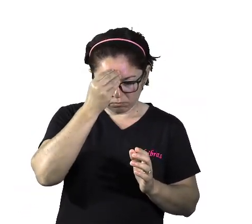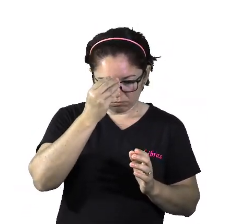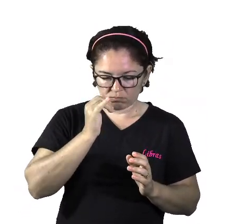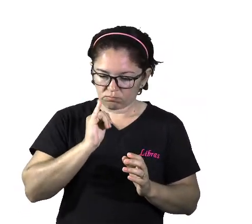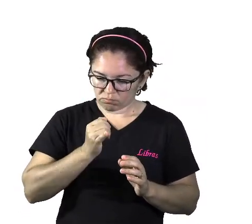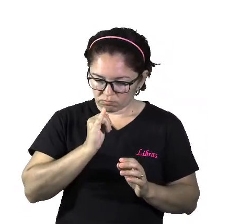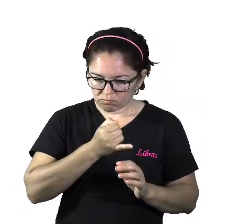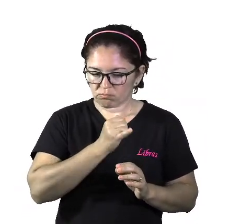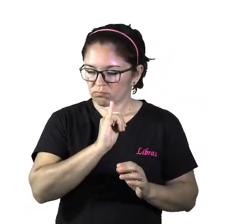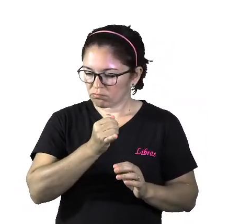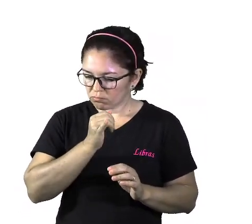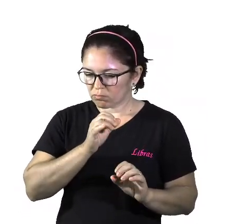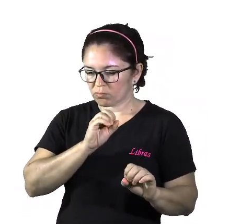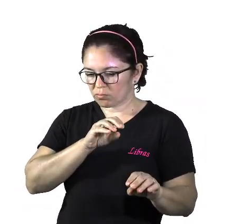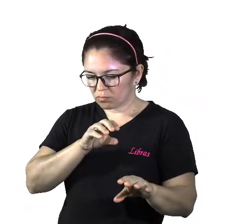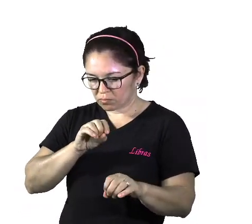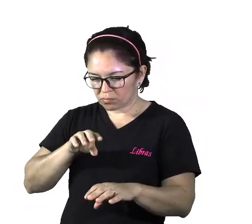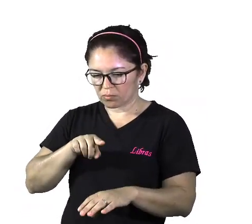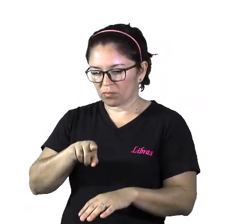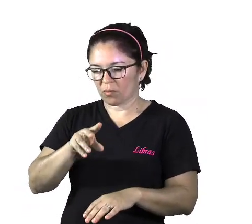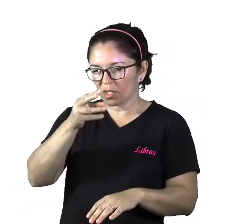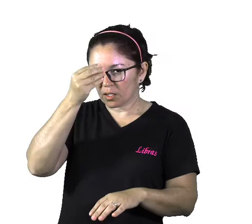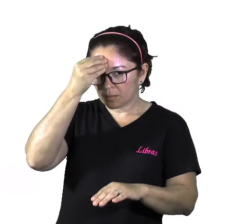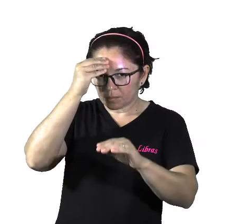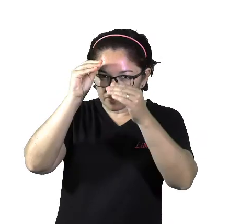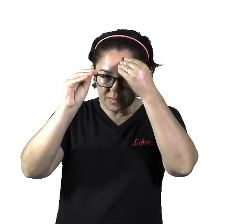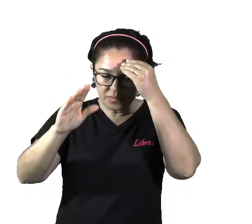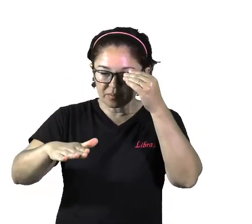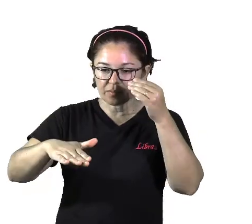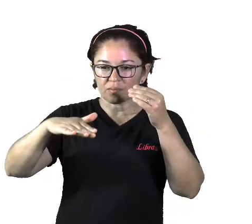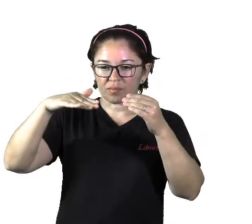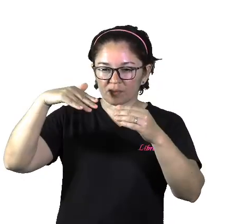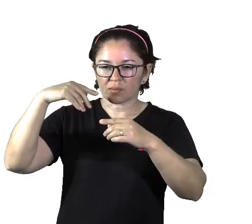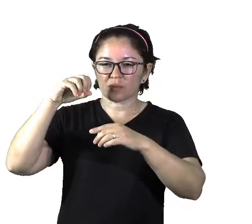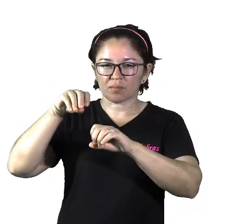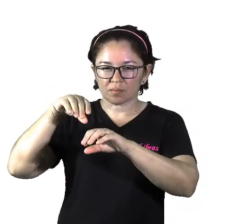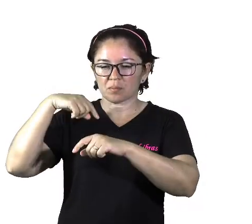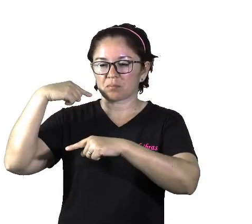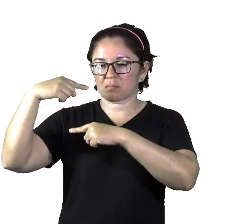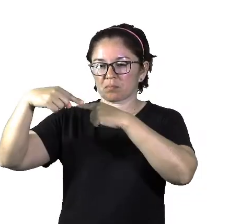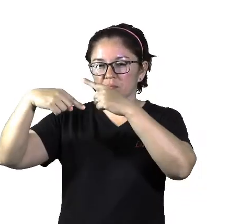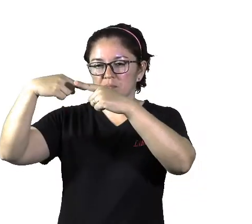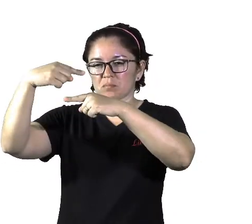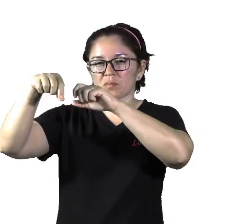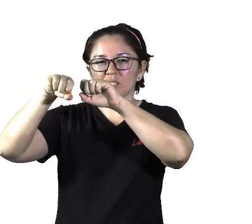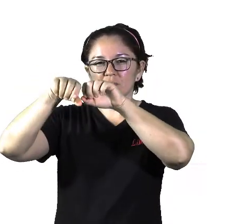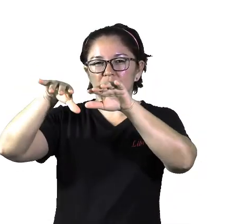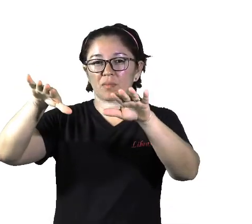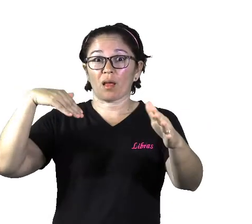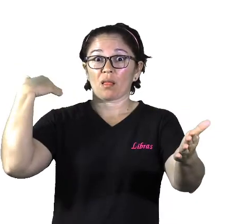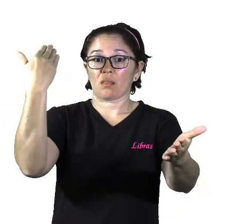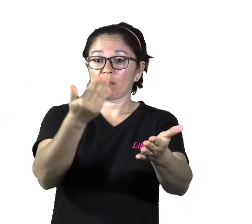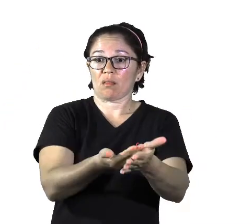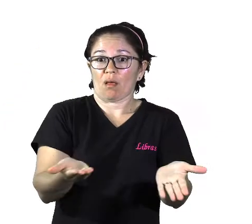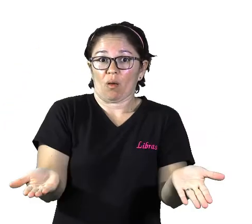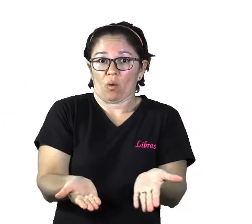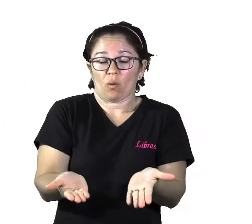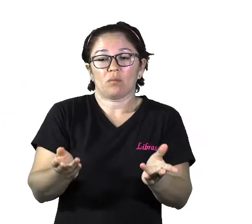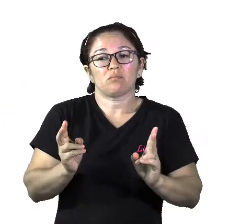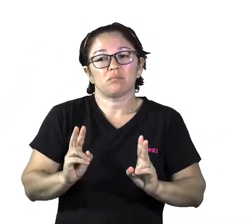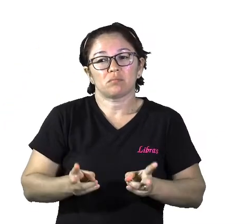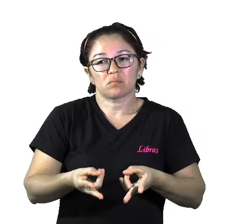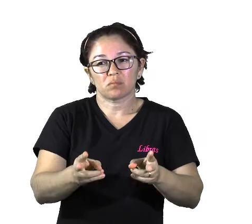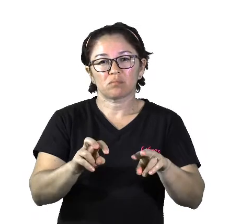até hoje, em diversas comunidades, a tradição oral, ela permanece como uma das principais